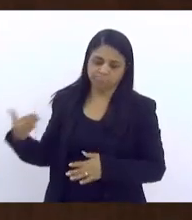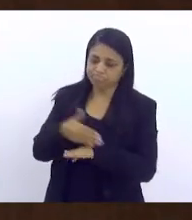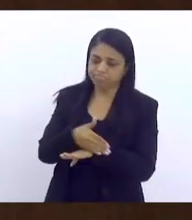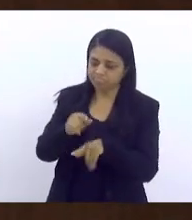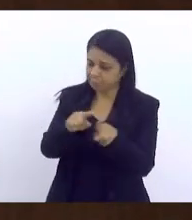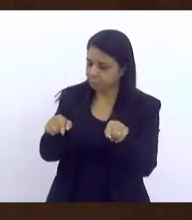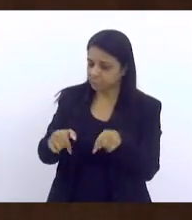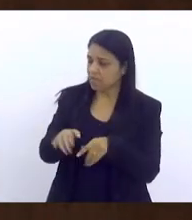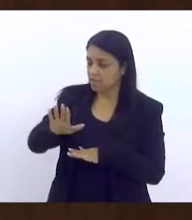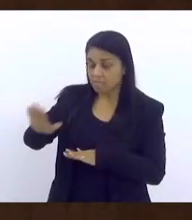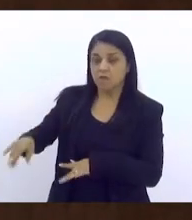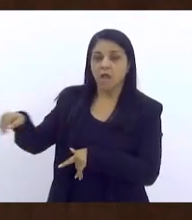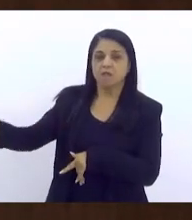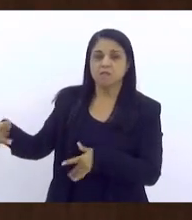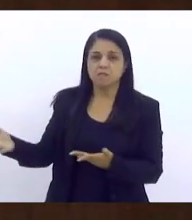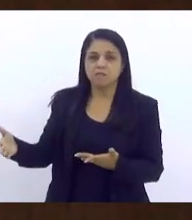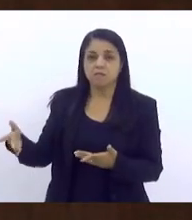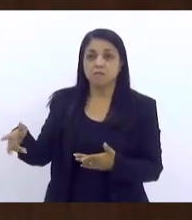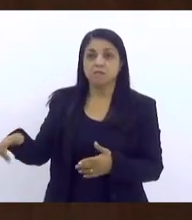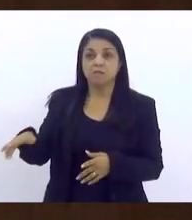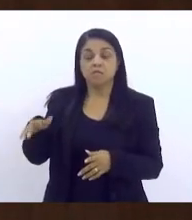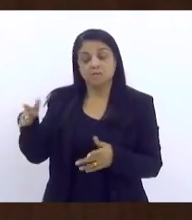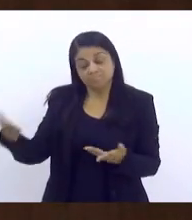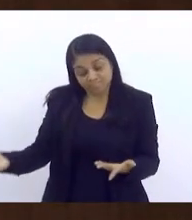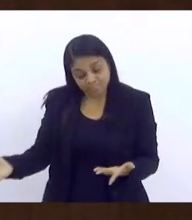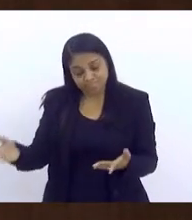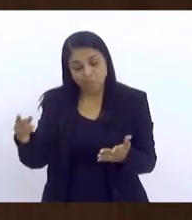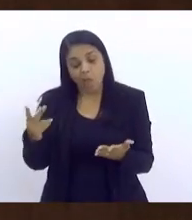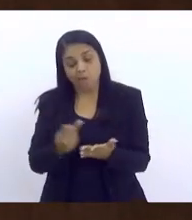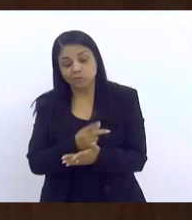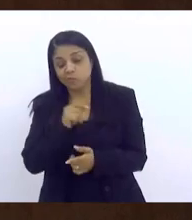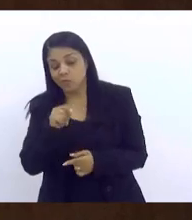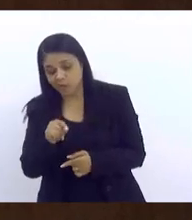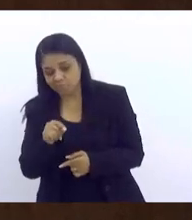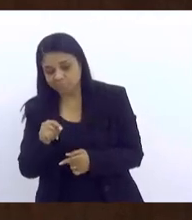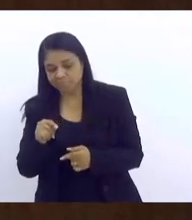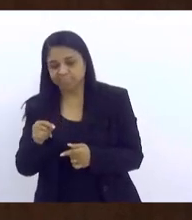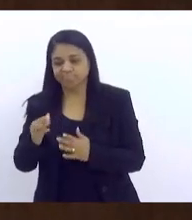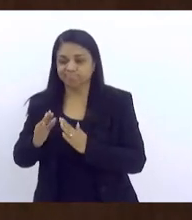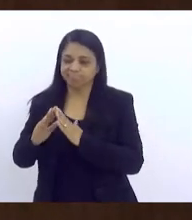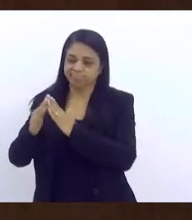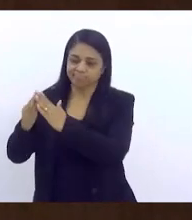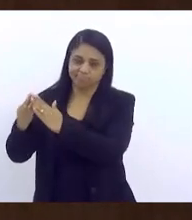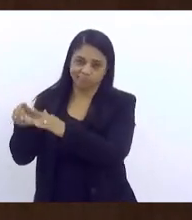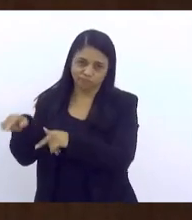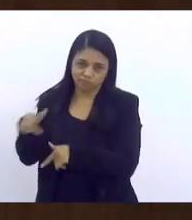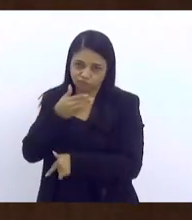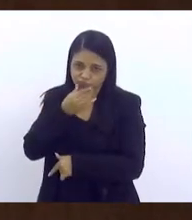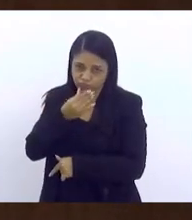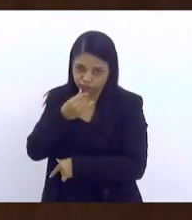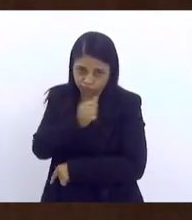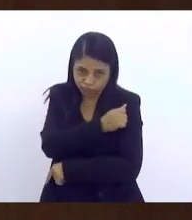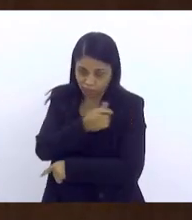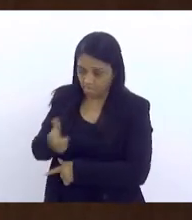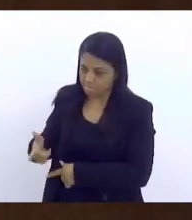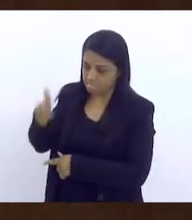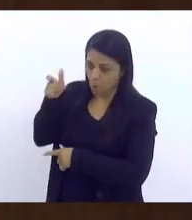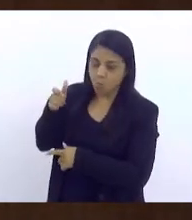esse menino acabou sendo baleado na comunidade, ele morreu baleado. E um exemplo que eu vou dar,